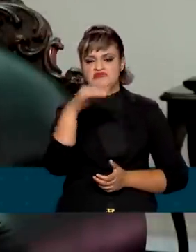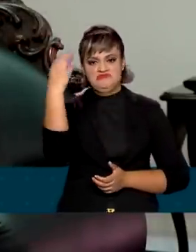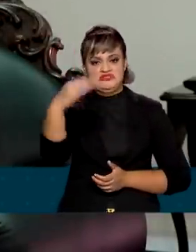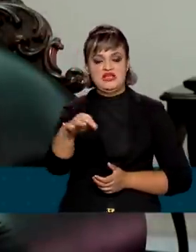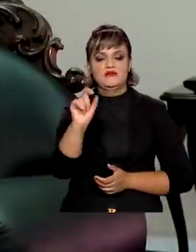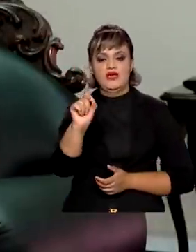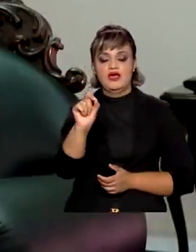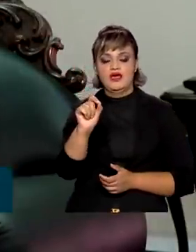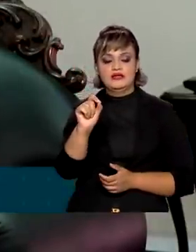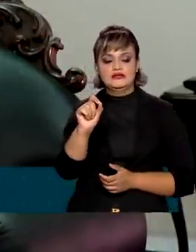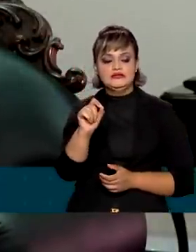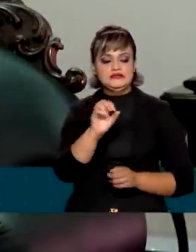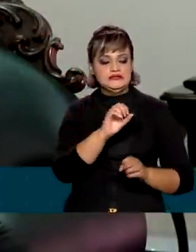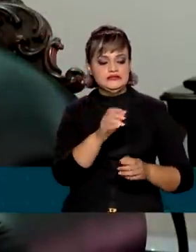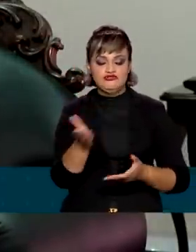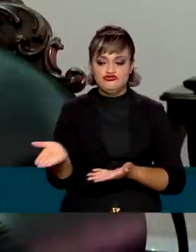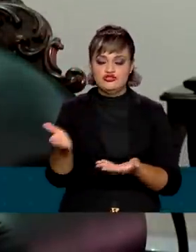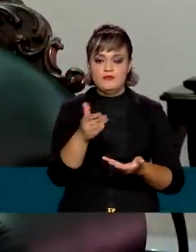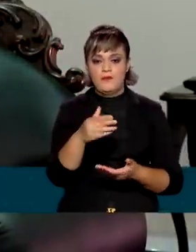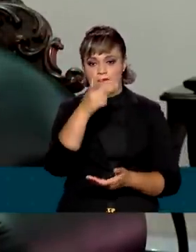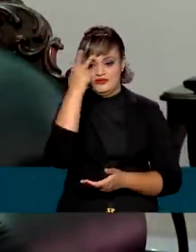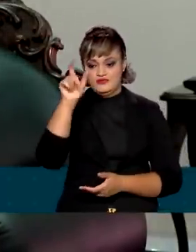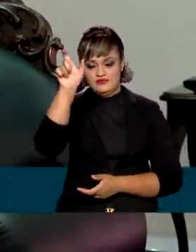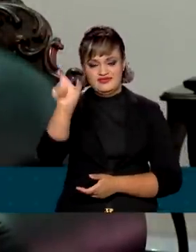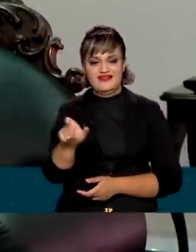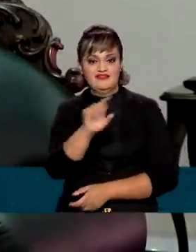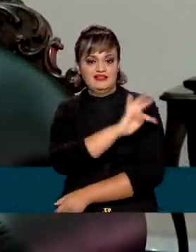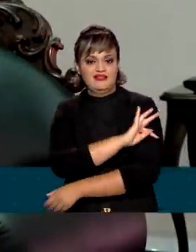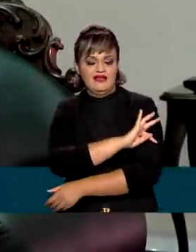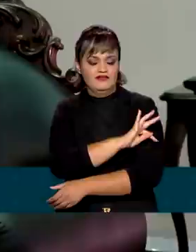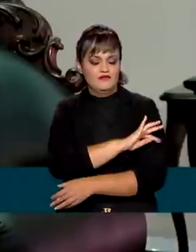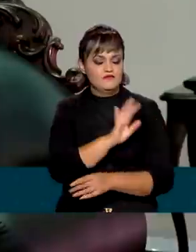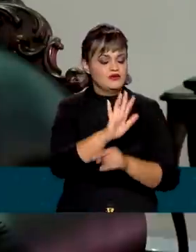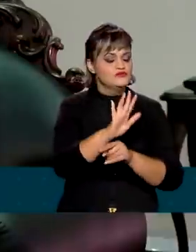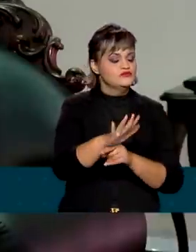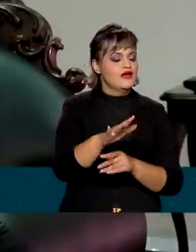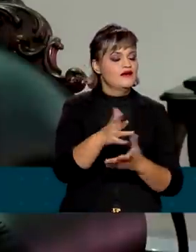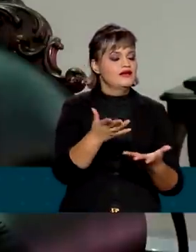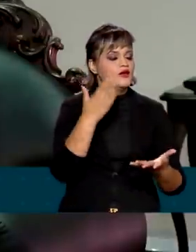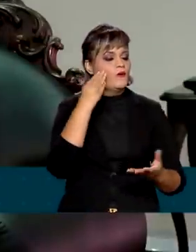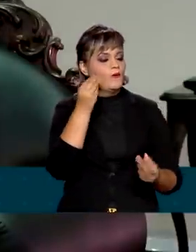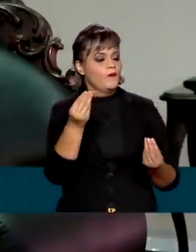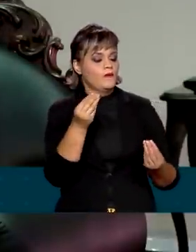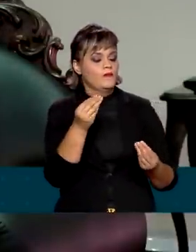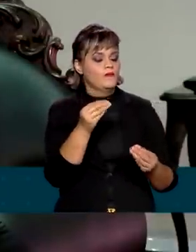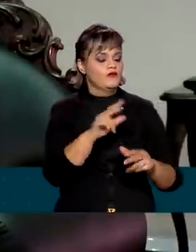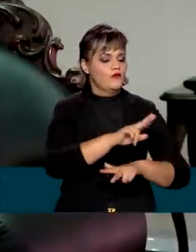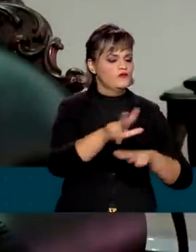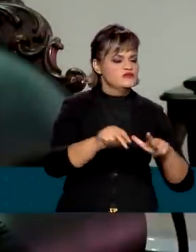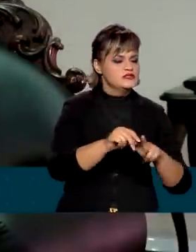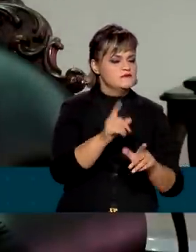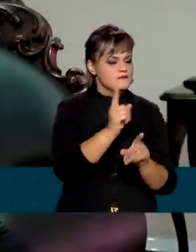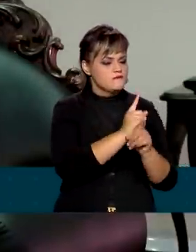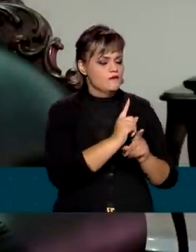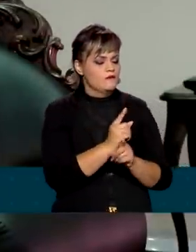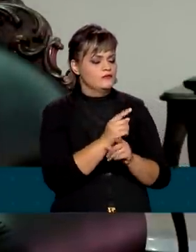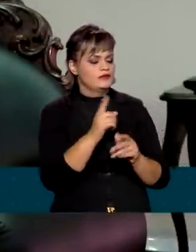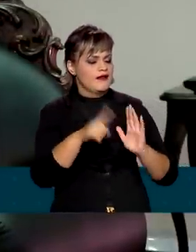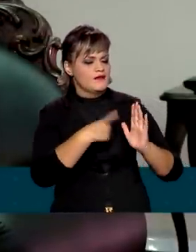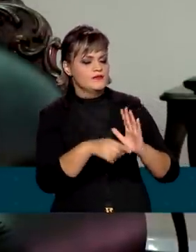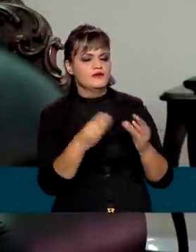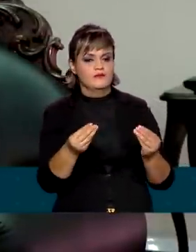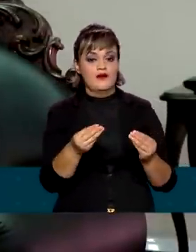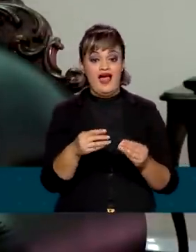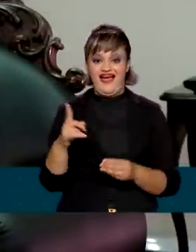técnicos para os ministérios. Isso é uma prevenção inicial da corrupção. E por parte do Ministério da Justiça, aqui a gente faz o trabalho